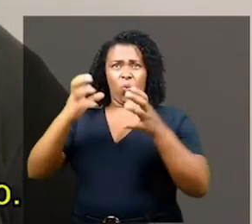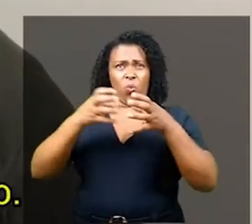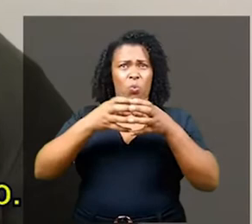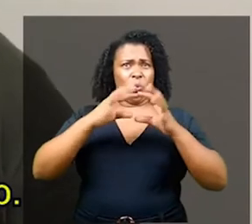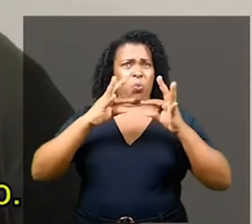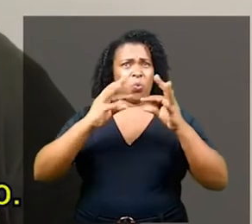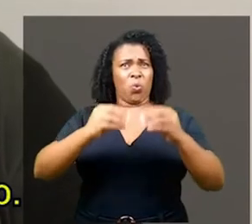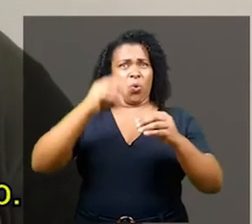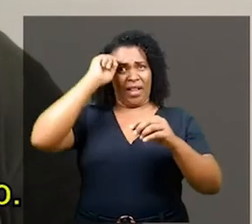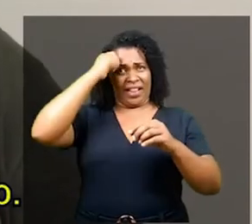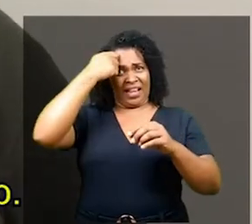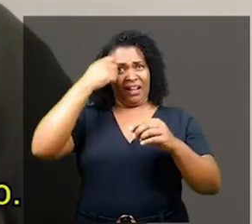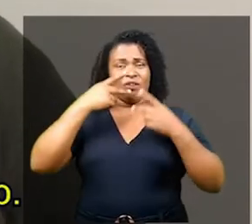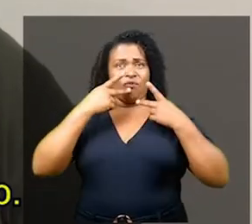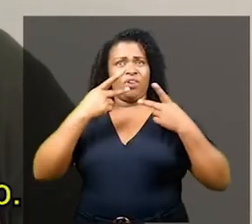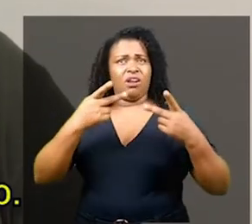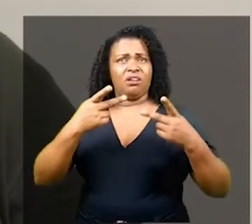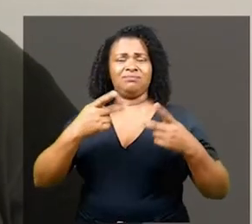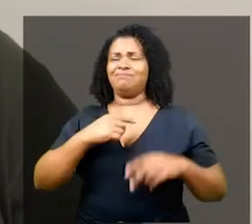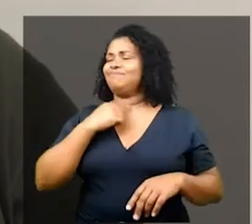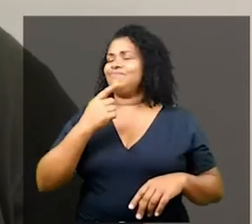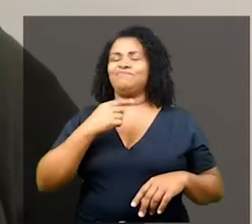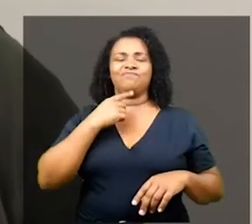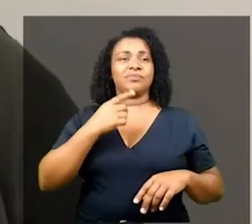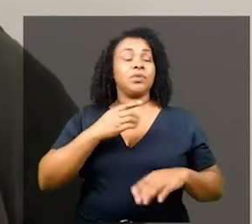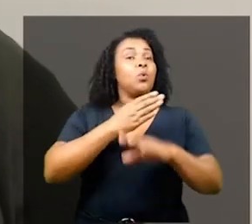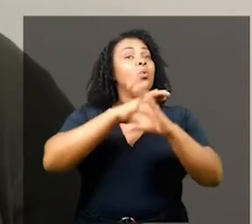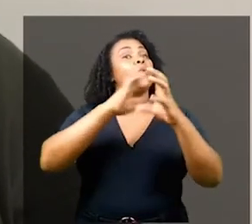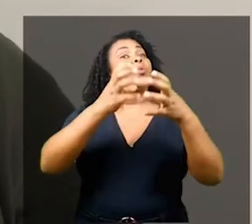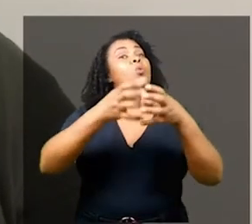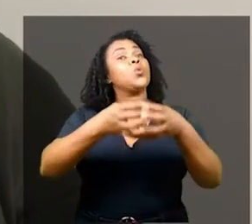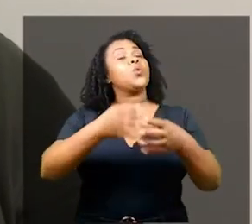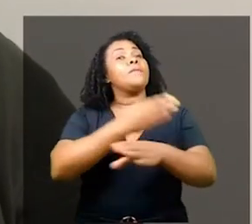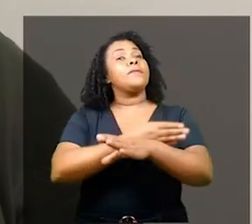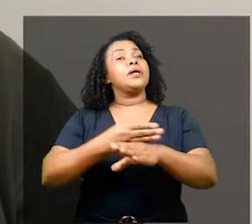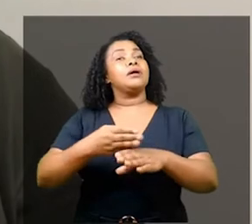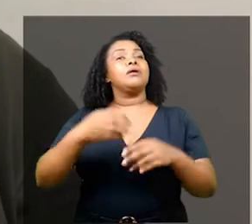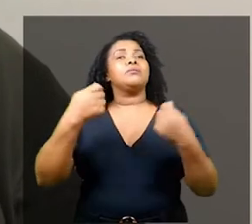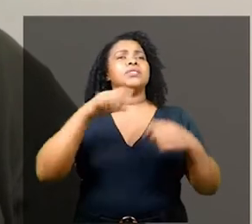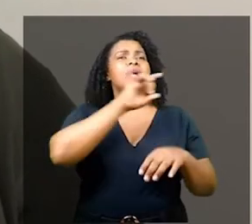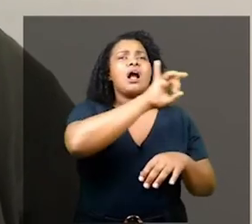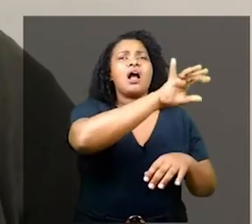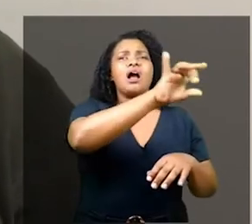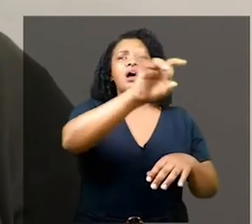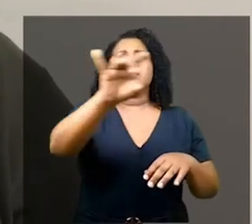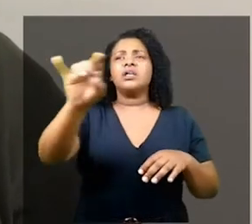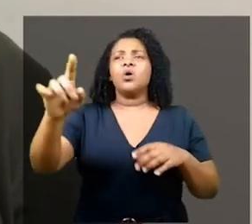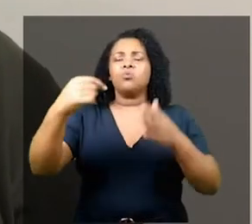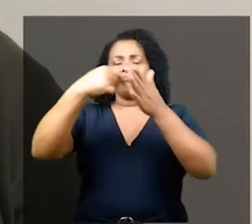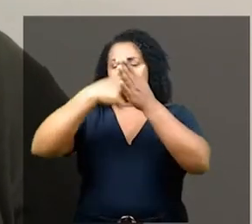brancas e brancos, quem vocês são. Vocês precisam descobrir. E hoje,